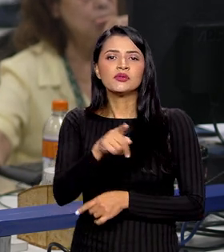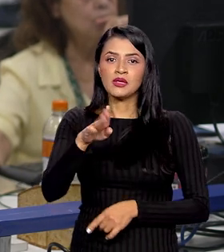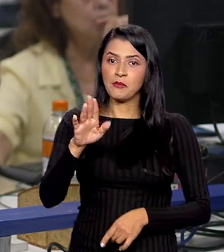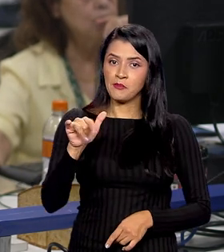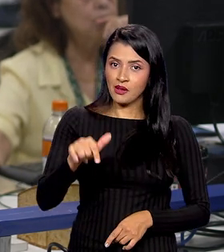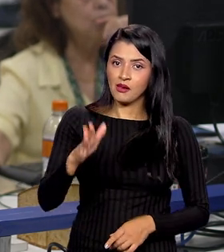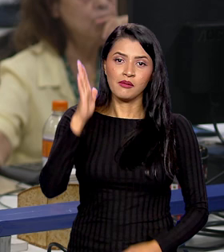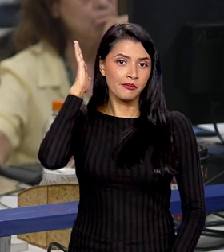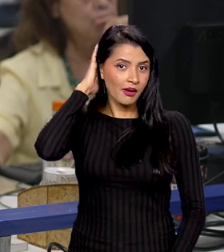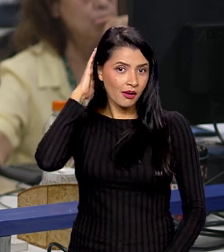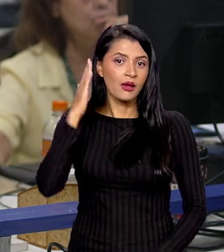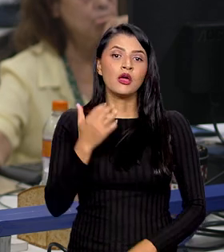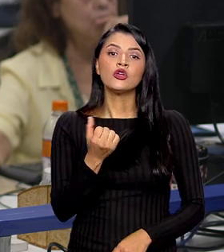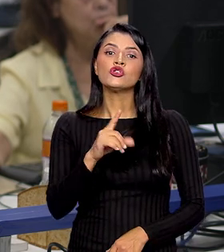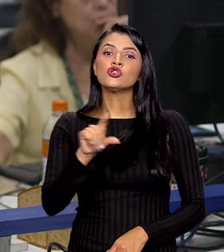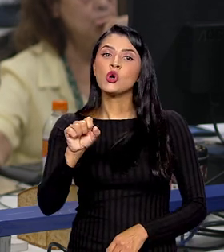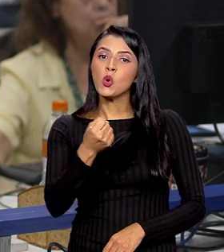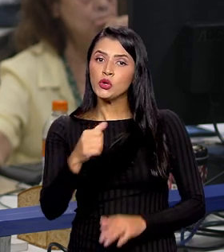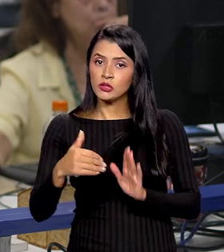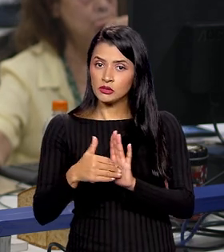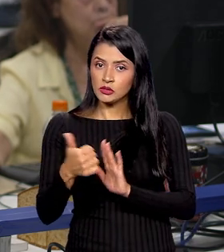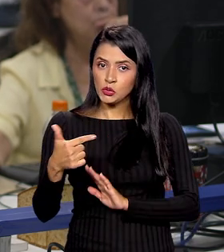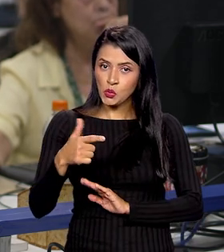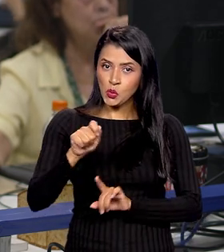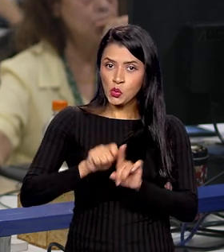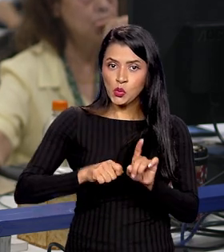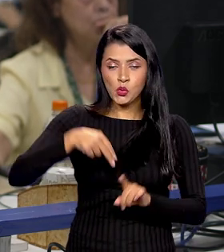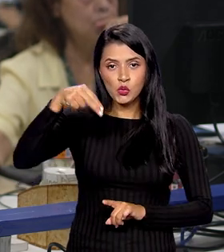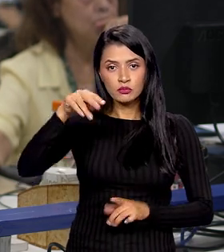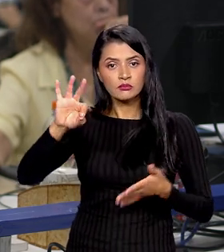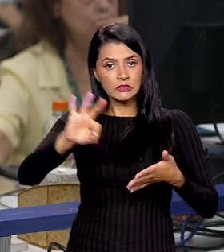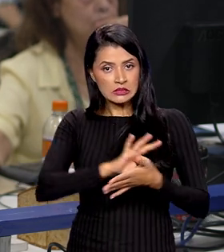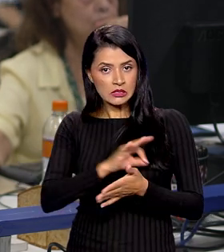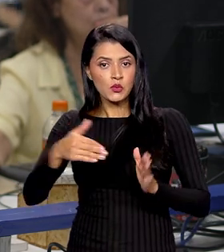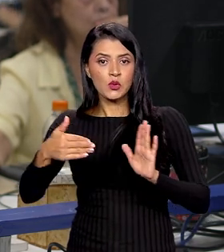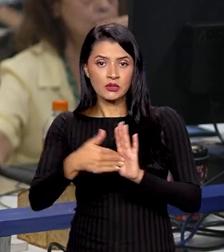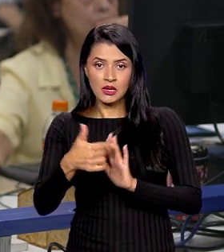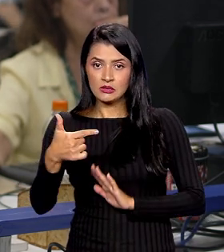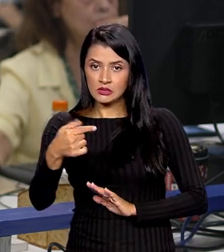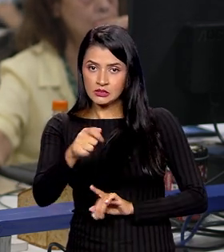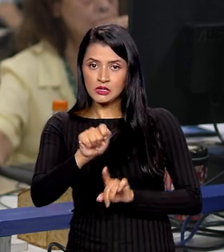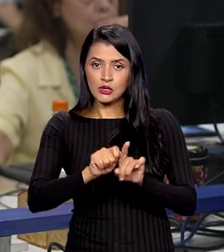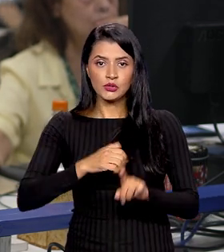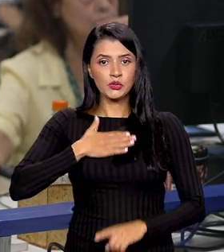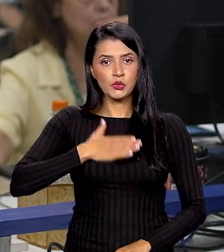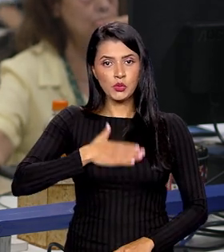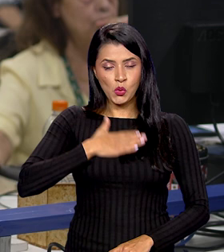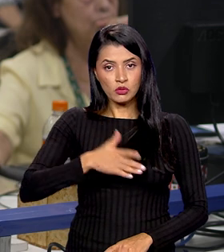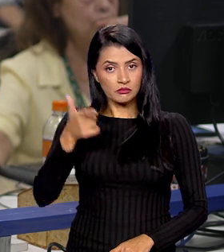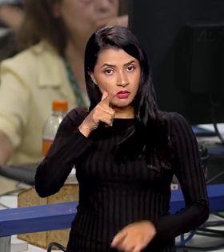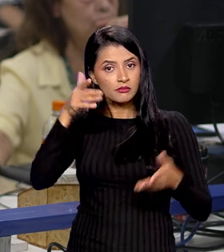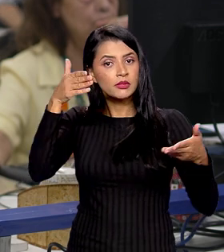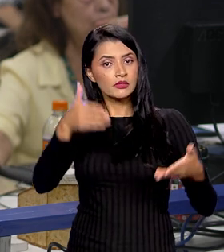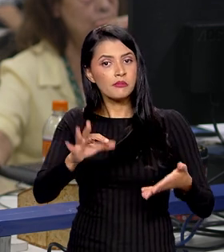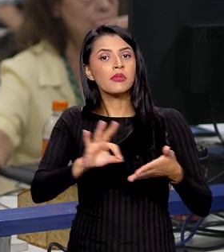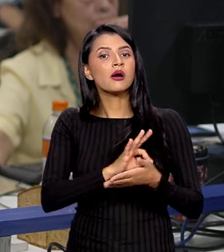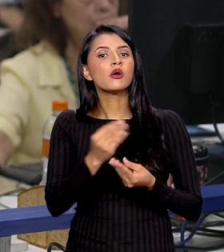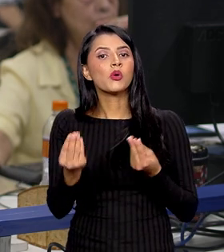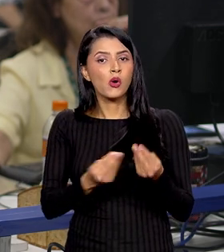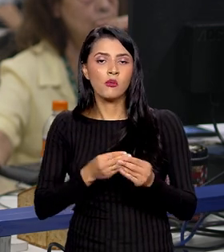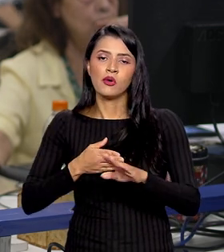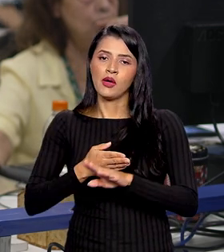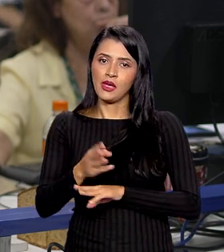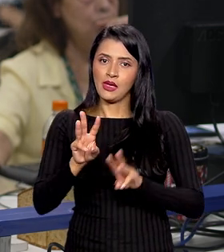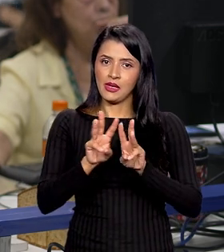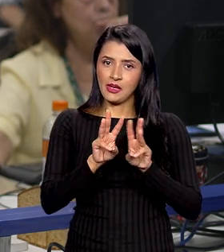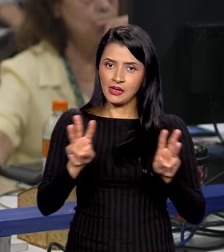realizado em Belém, no Pará, de 8 a 12 de novembro. As inscrições vão até 17 de agosto e para participar do